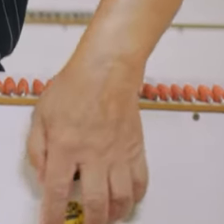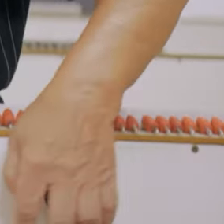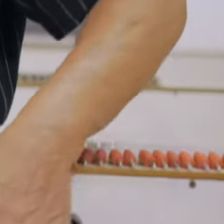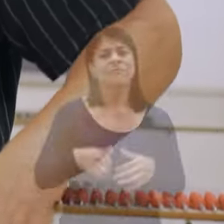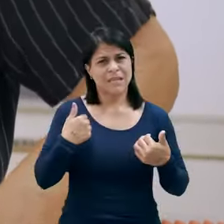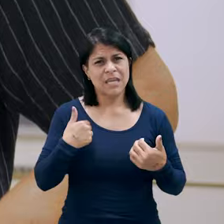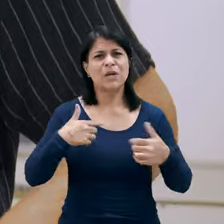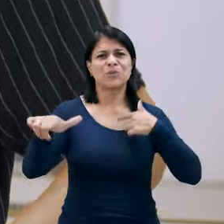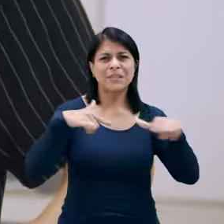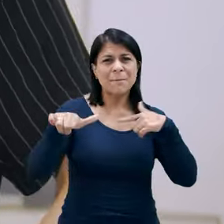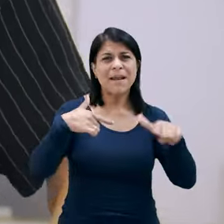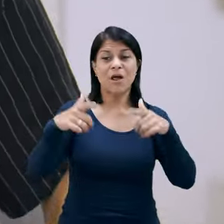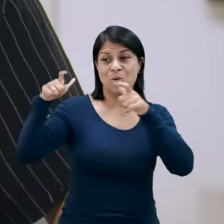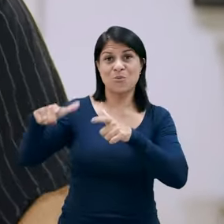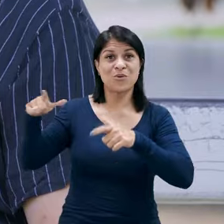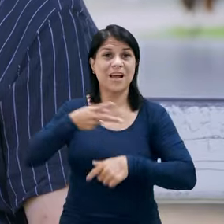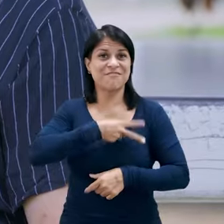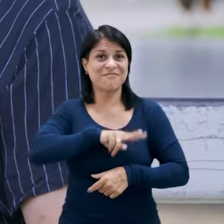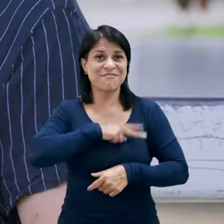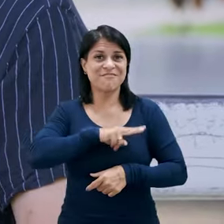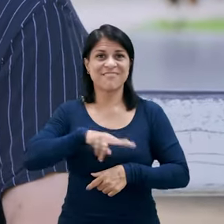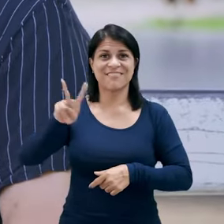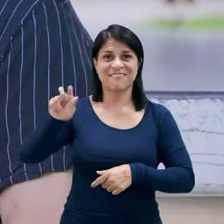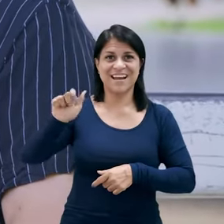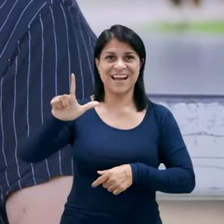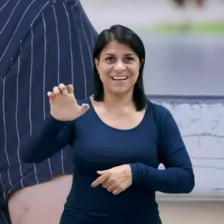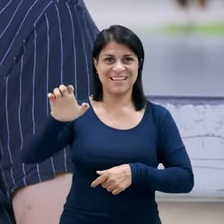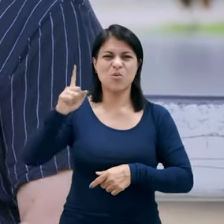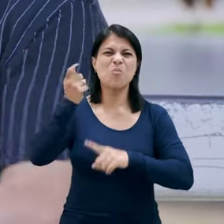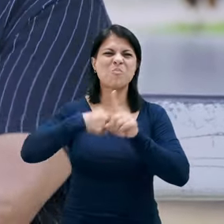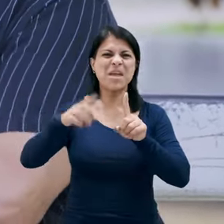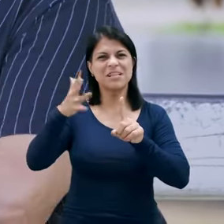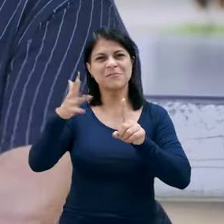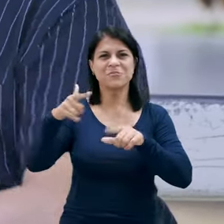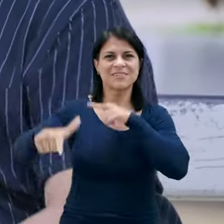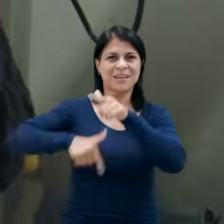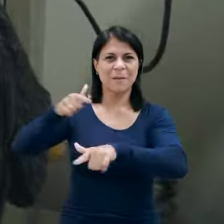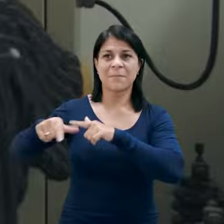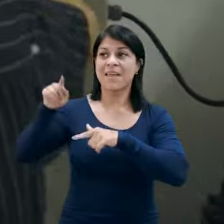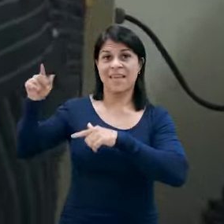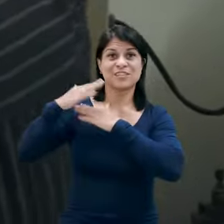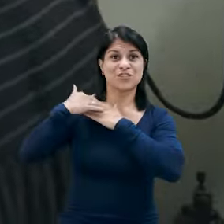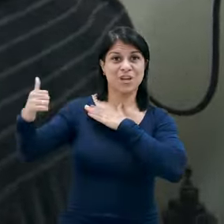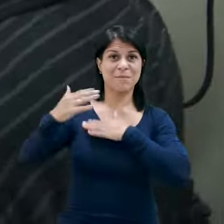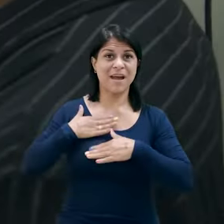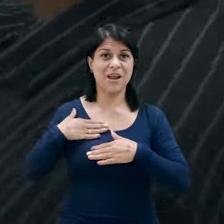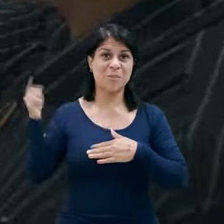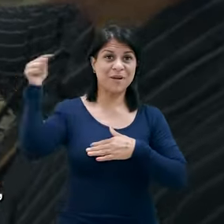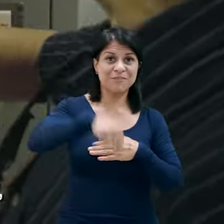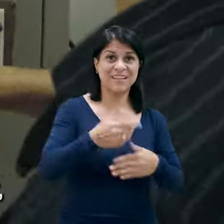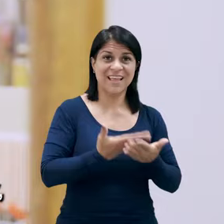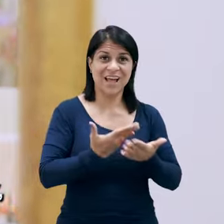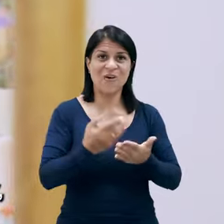E aí eu fui trabalhar na Vale do Rio Doce. Tinha um mês mais ou menos que eu estava lá. Aí me convidaram para vir dar aula